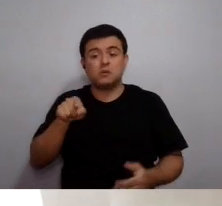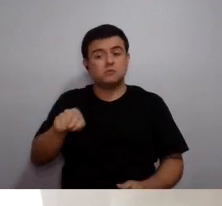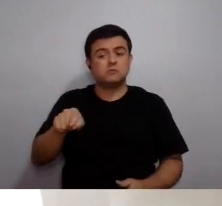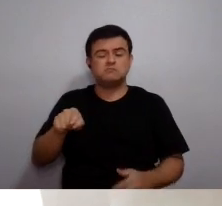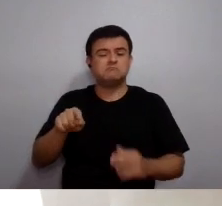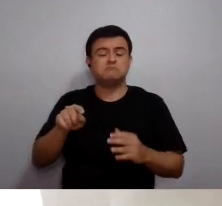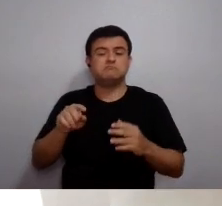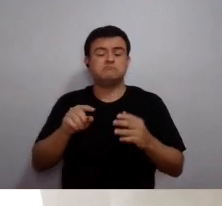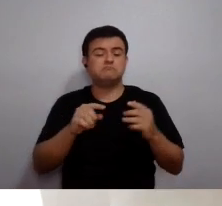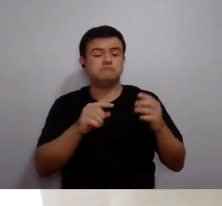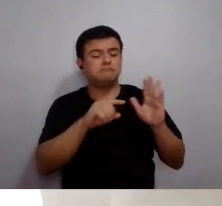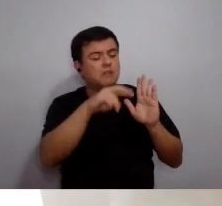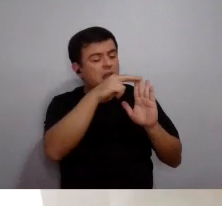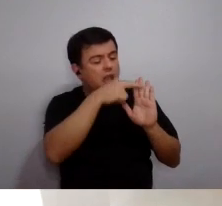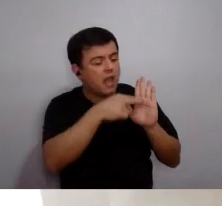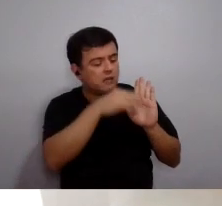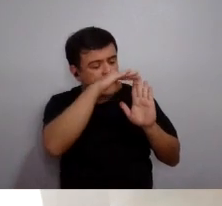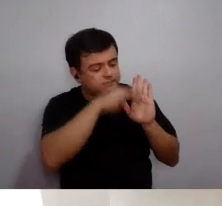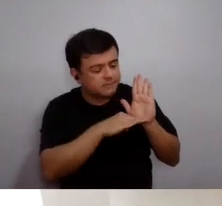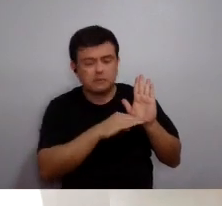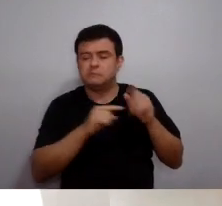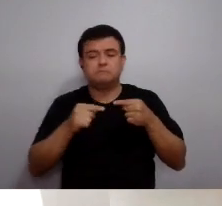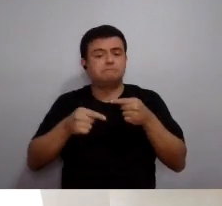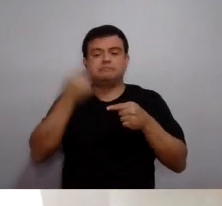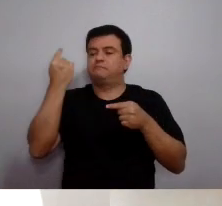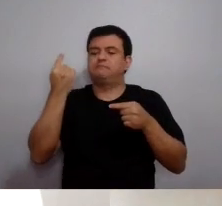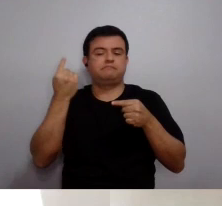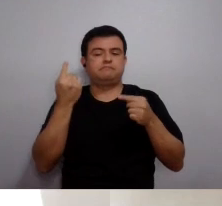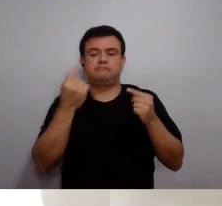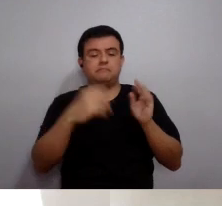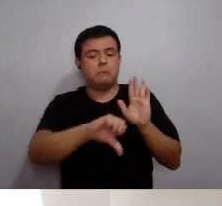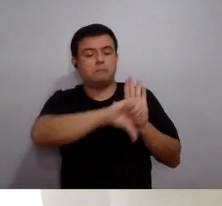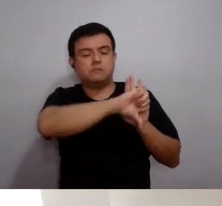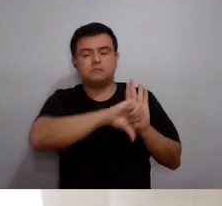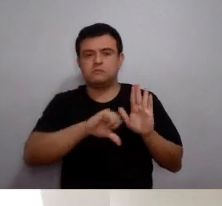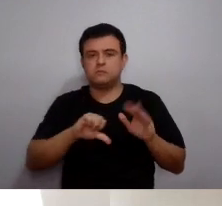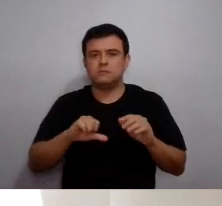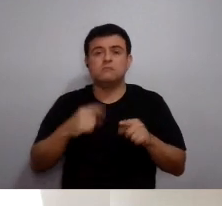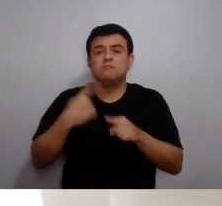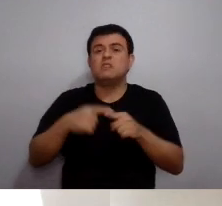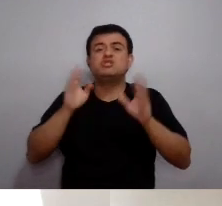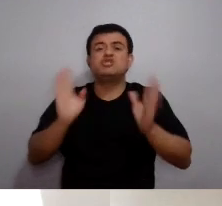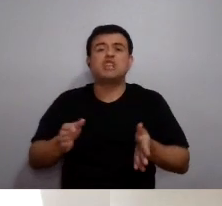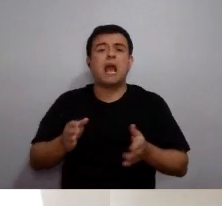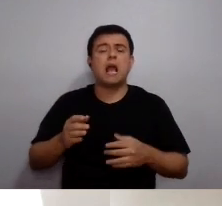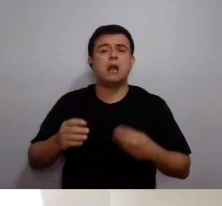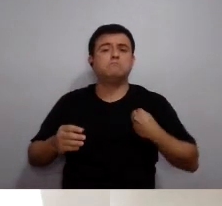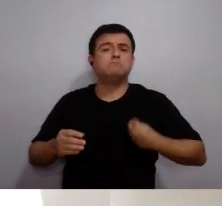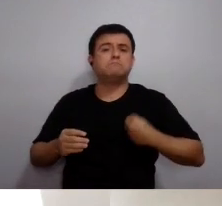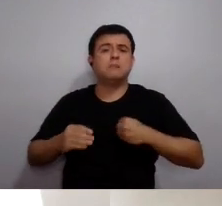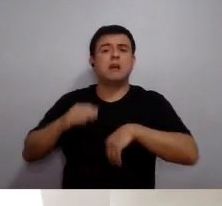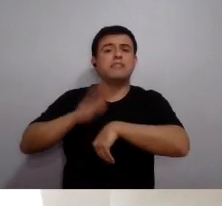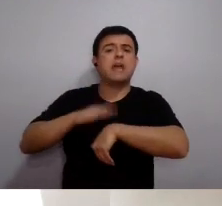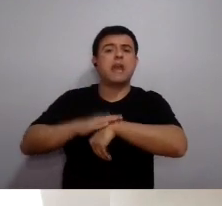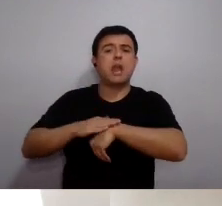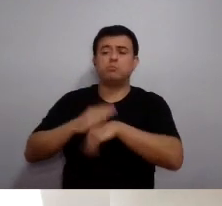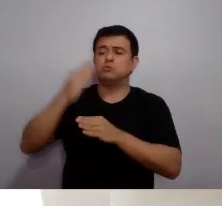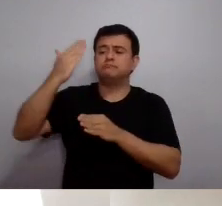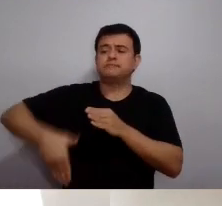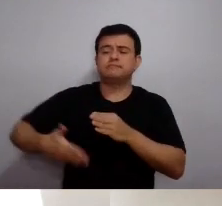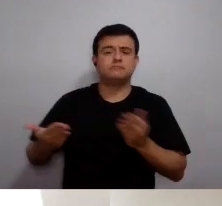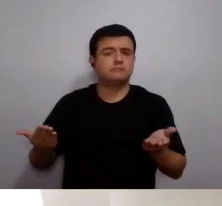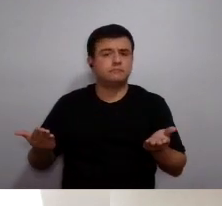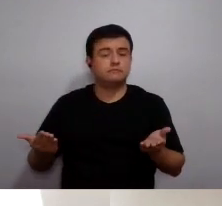taxados de ilegais, porque o mandato já havia terminado.